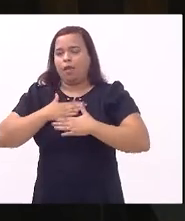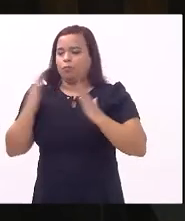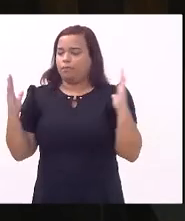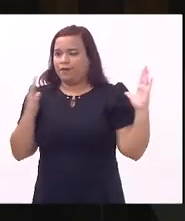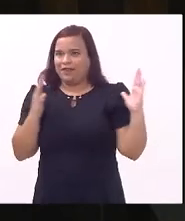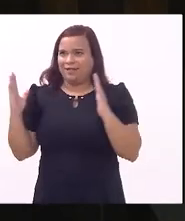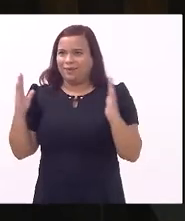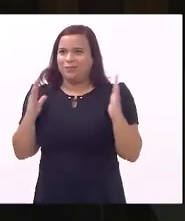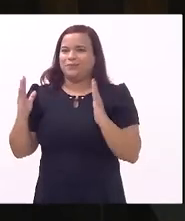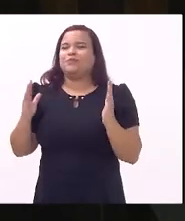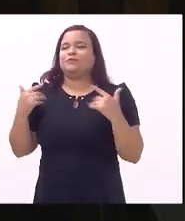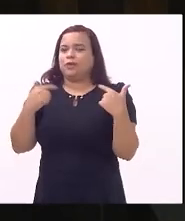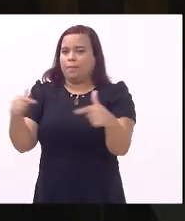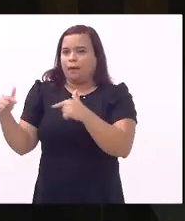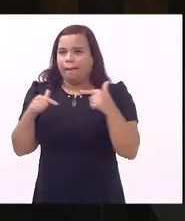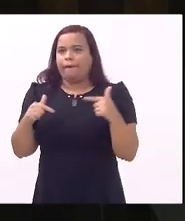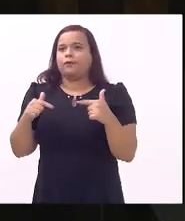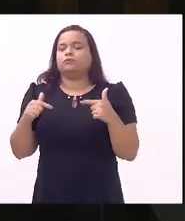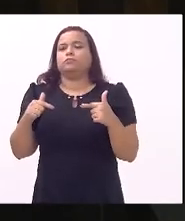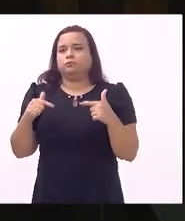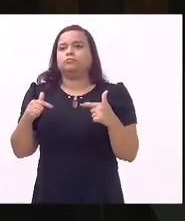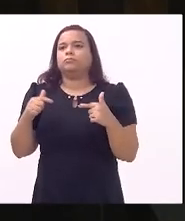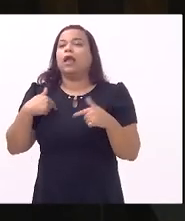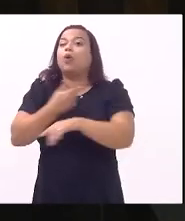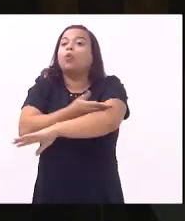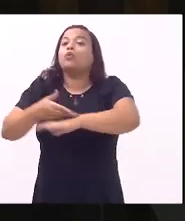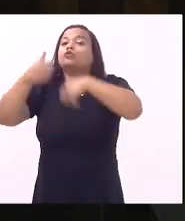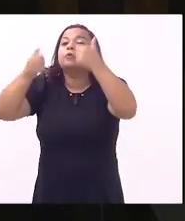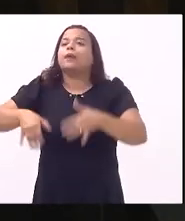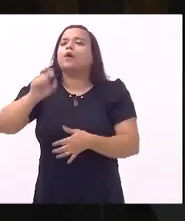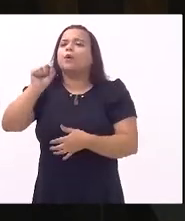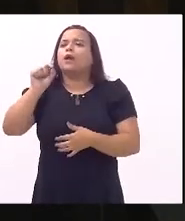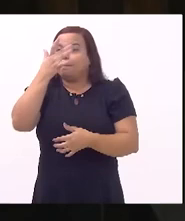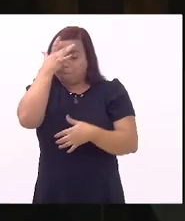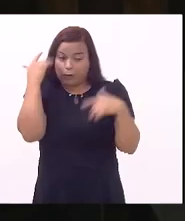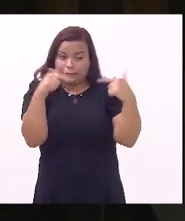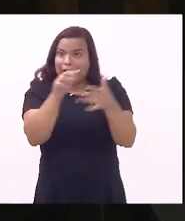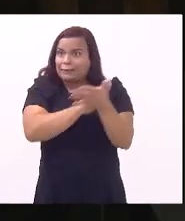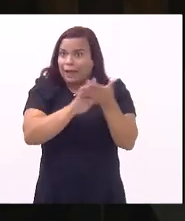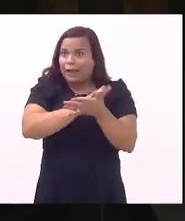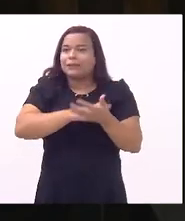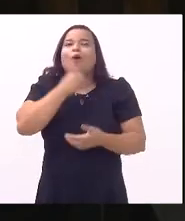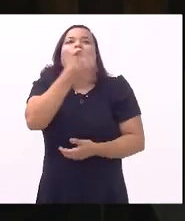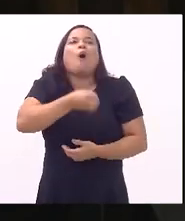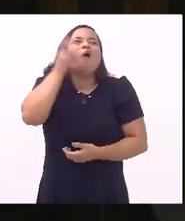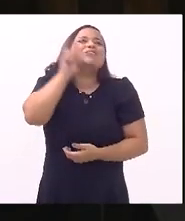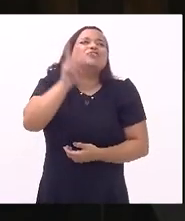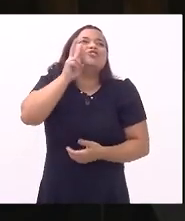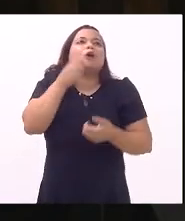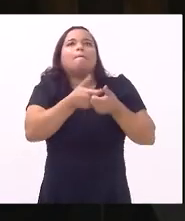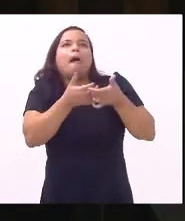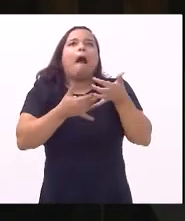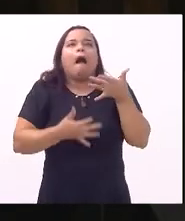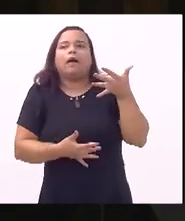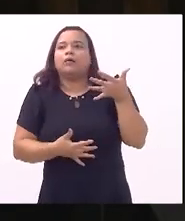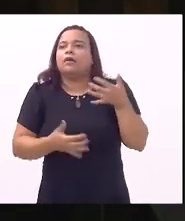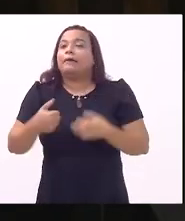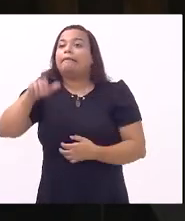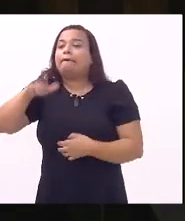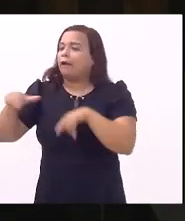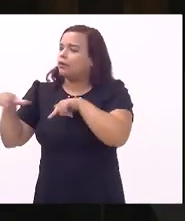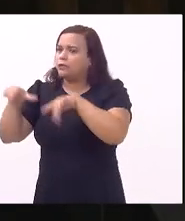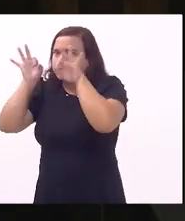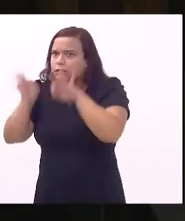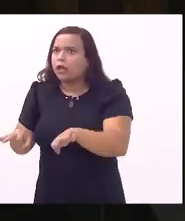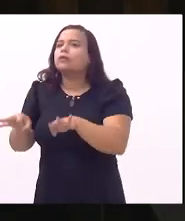dizer que quem não trabalha conta história quem trabalha né de verdade presta conta do seu